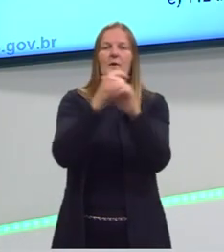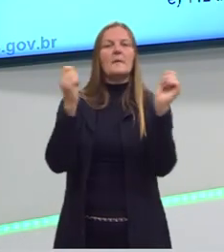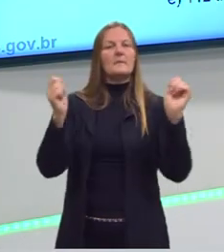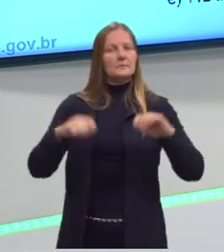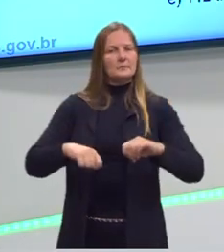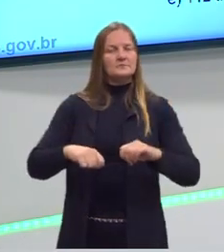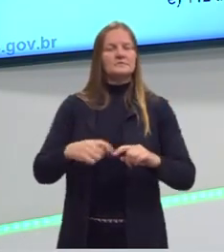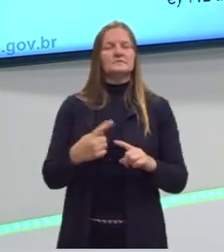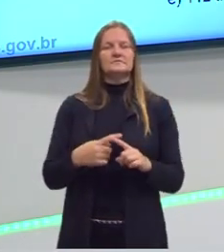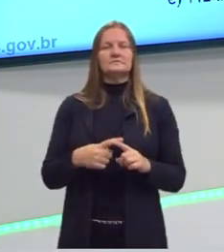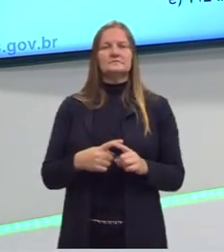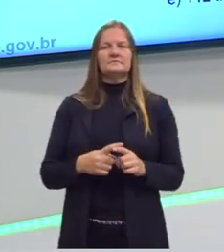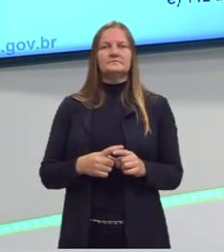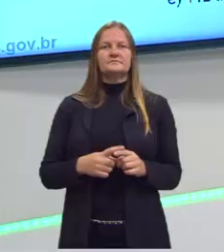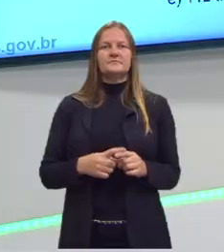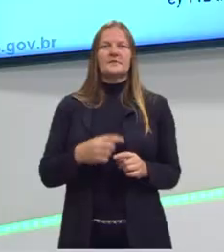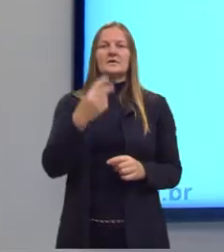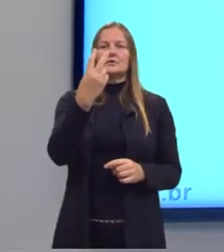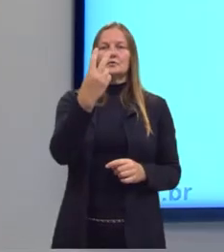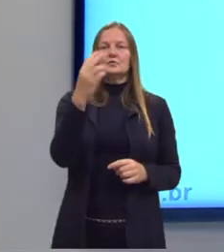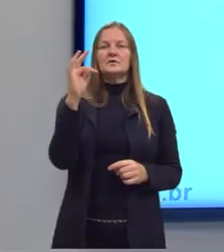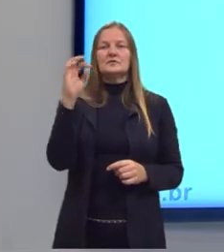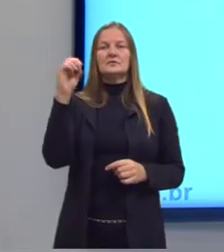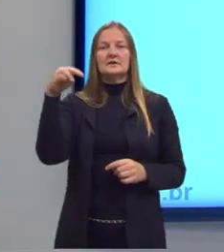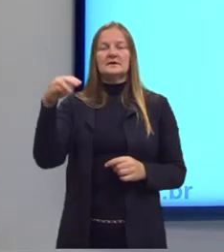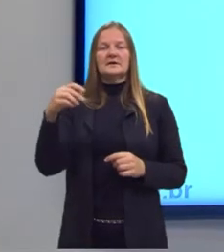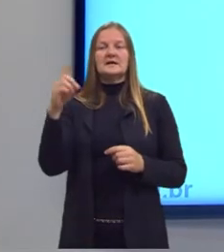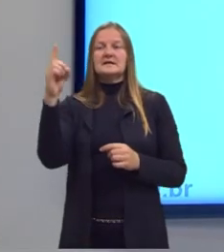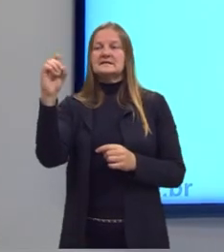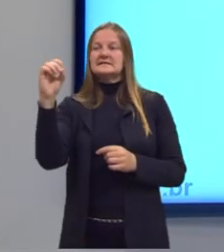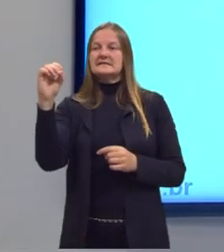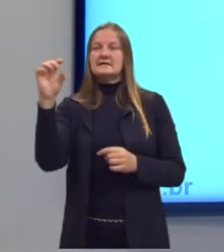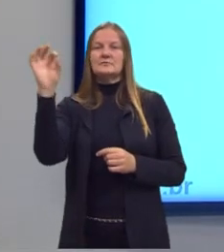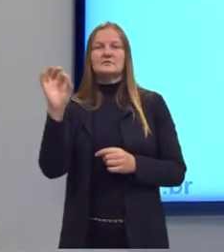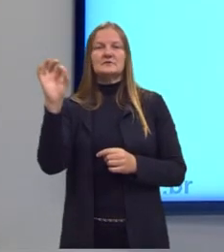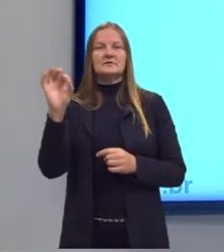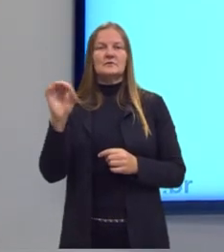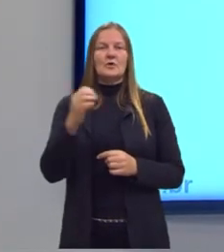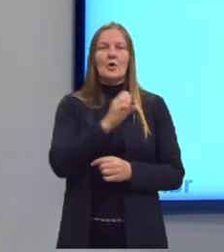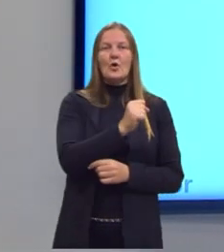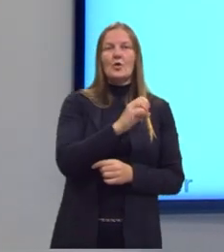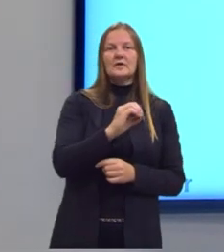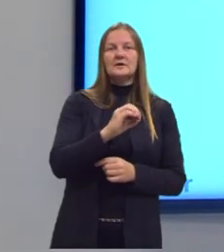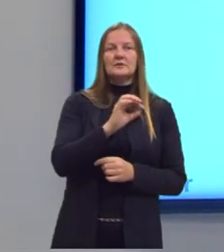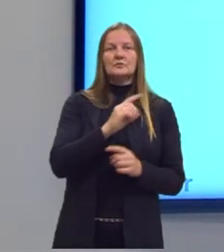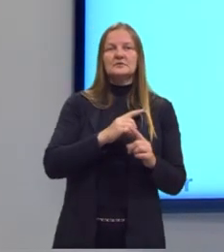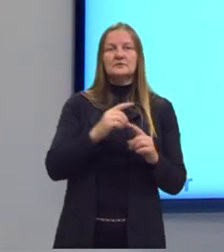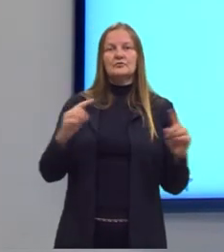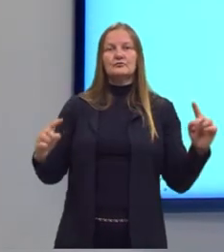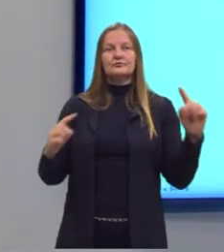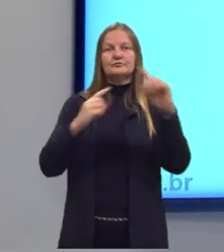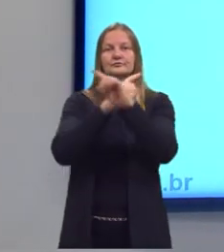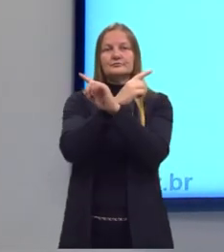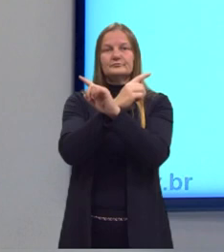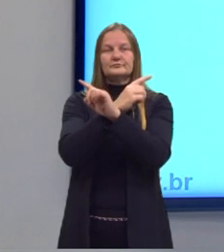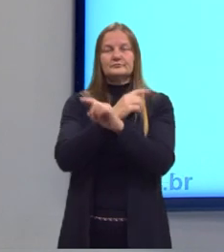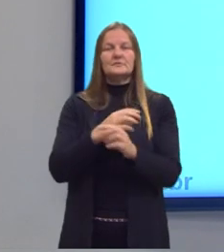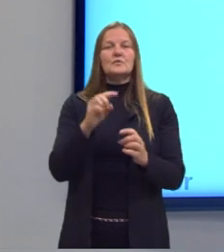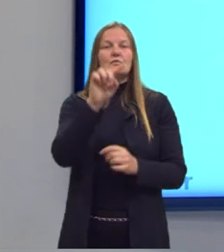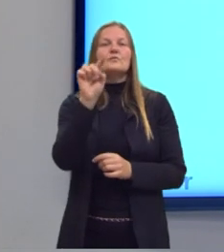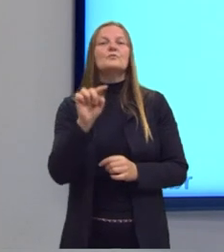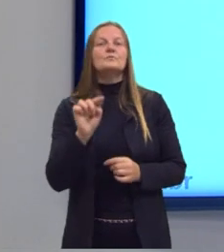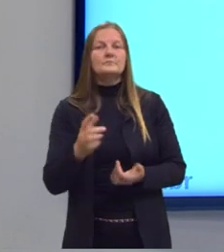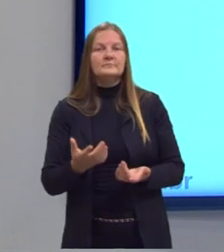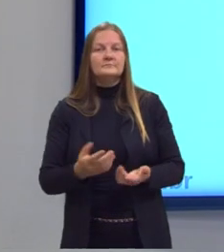Por quê? Porque duas toneladas é 100%. 80% vai ser quantas toneladas? Eu vou